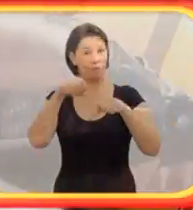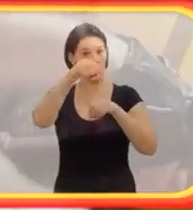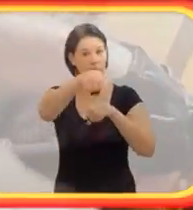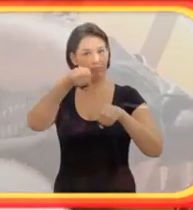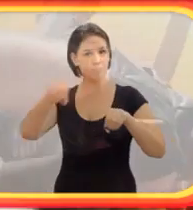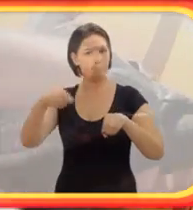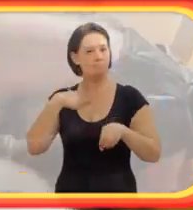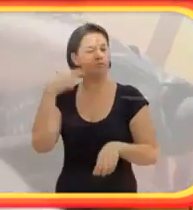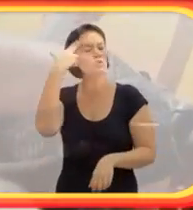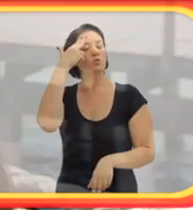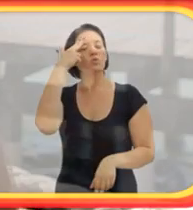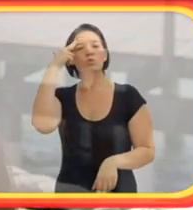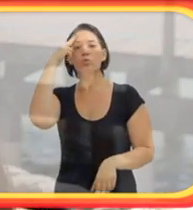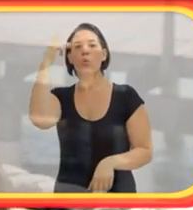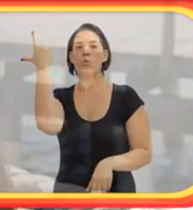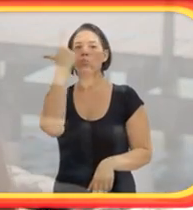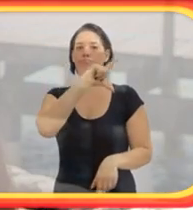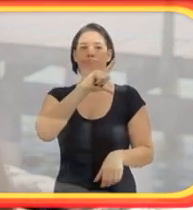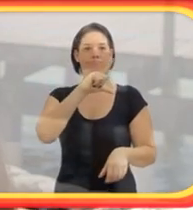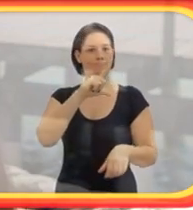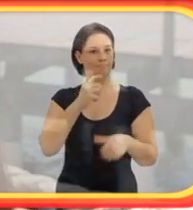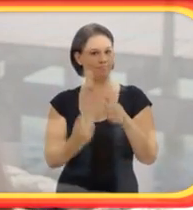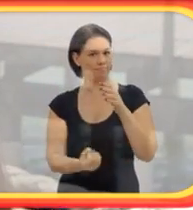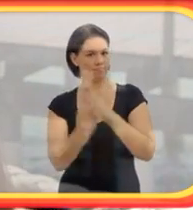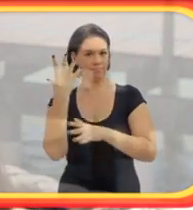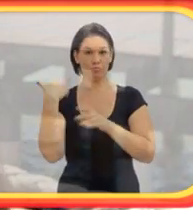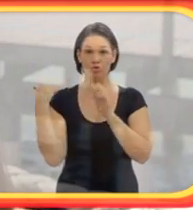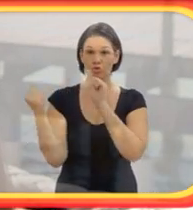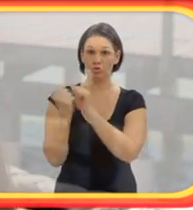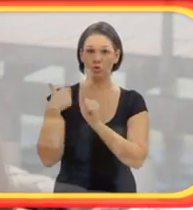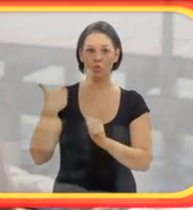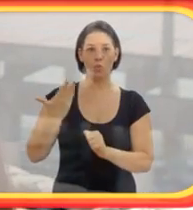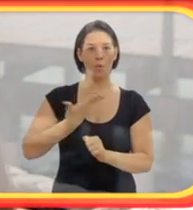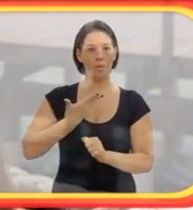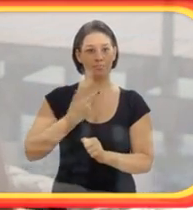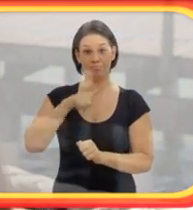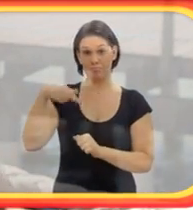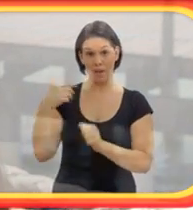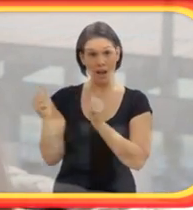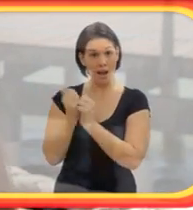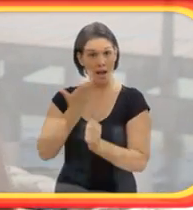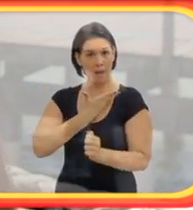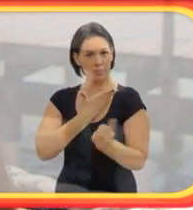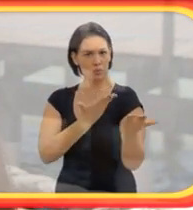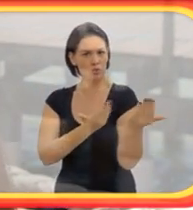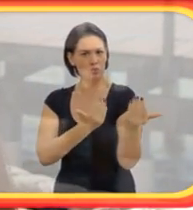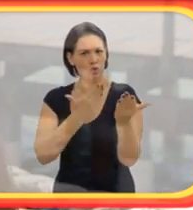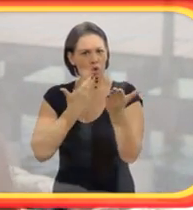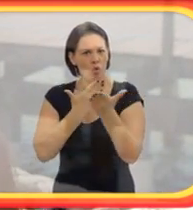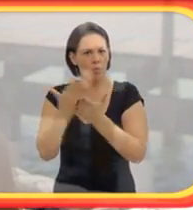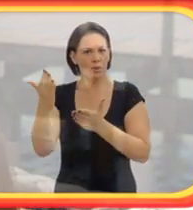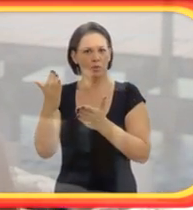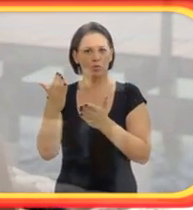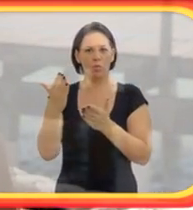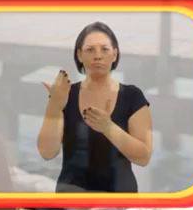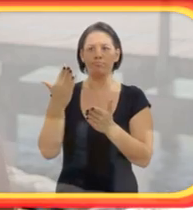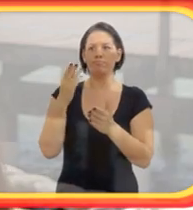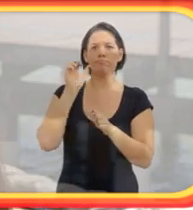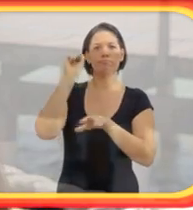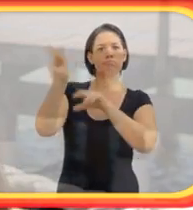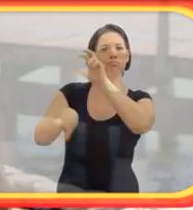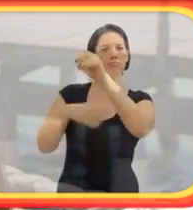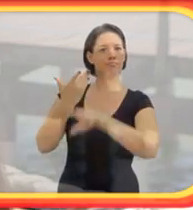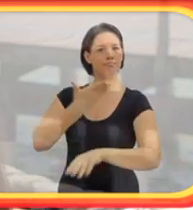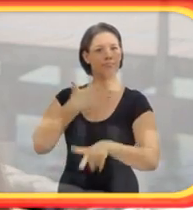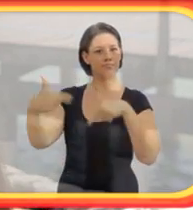Esse triciclo nasceu de um sonho quando os meus amigos, esses amigos da juventude, começaram a ter os seus